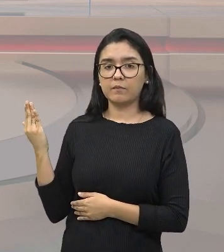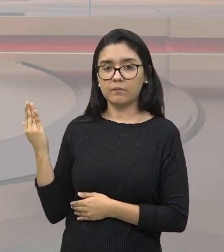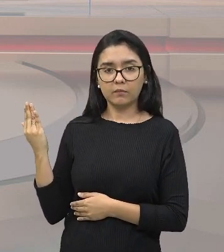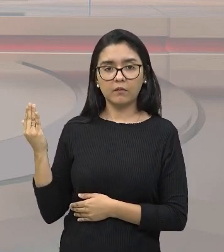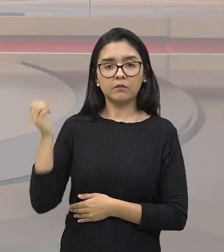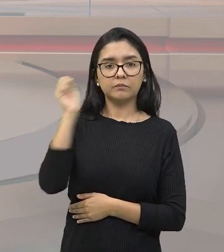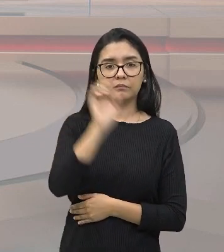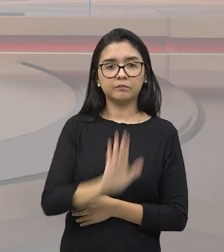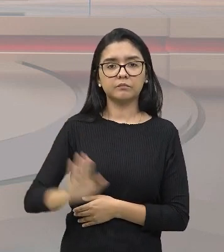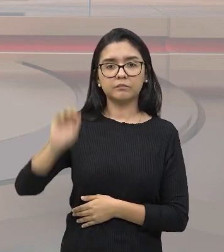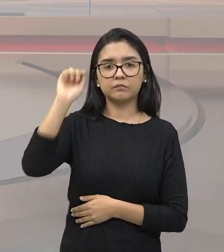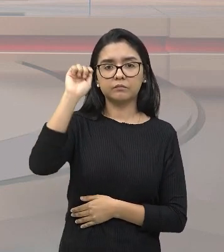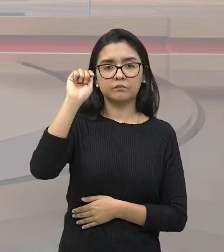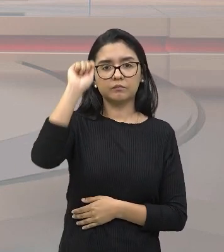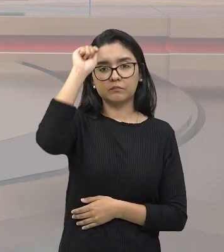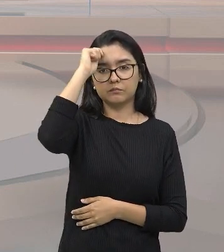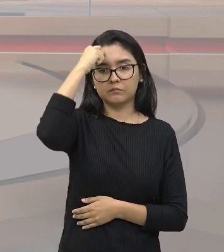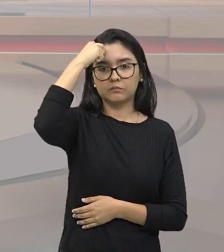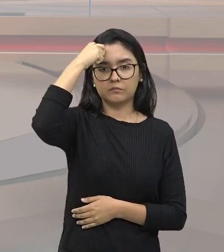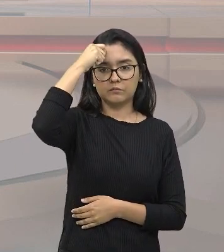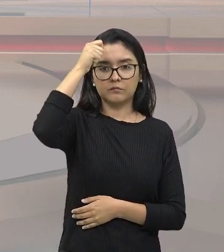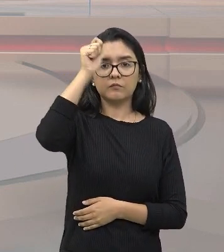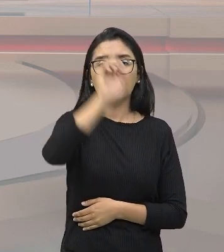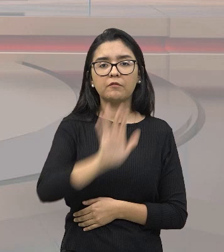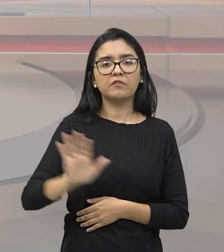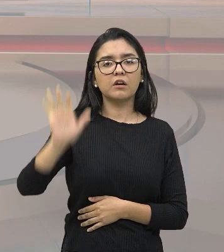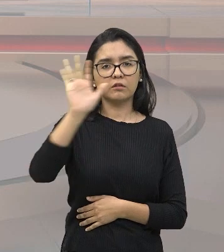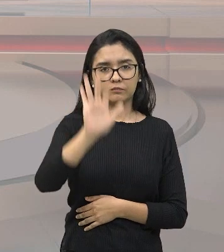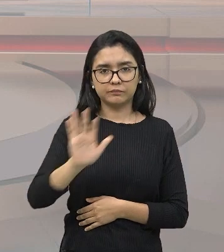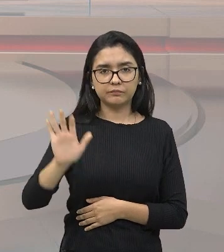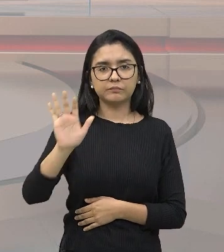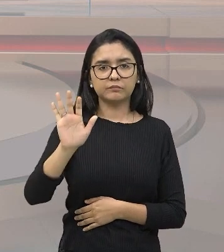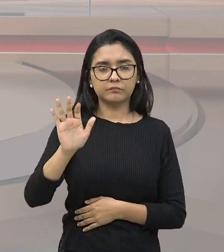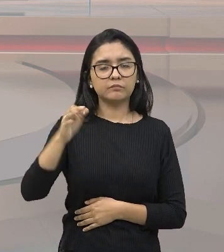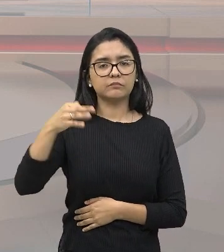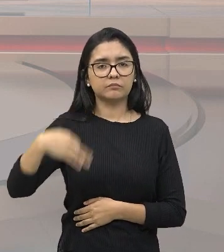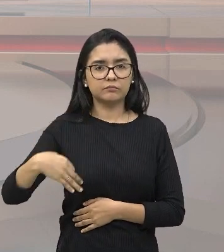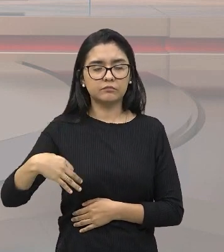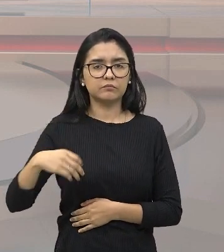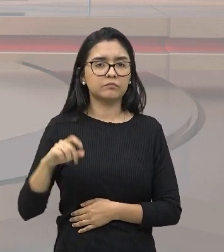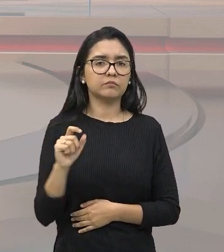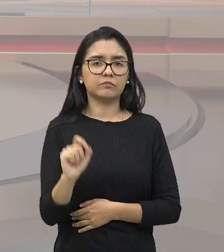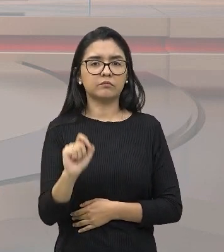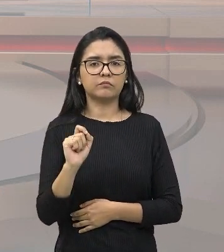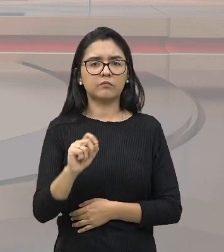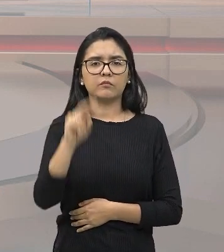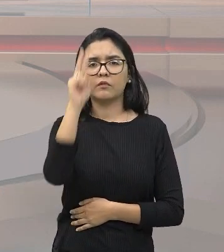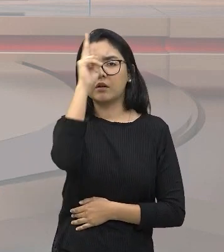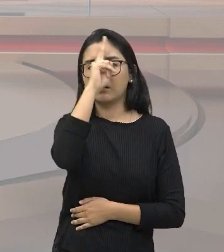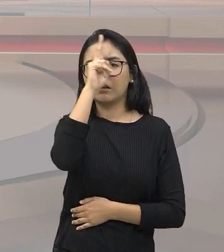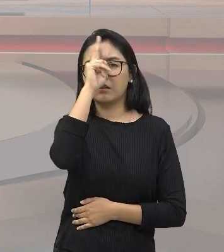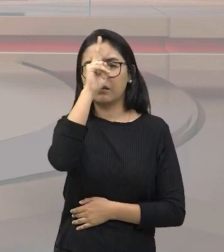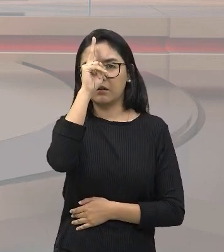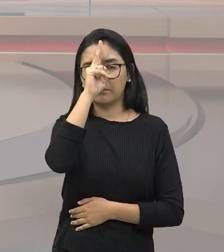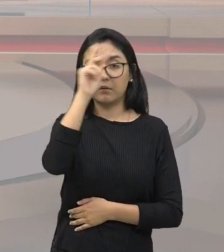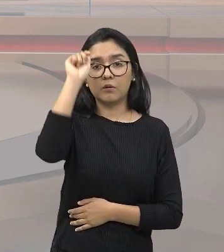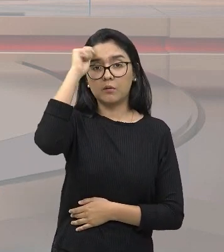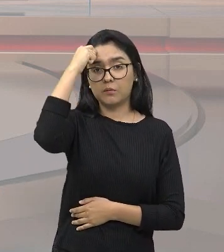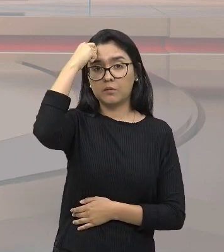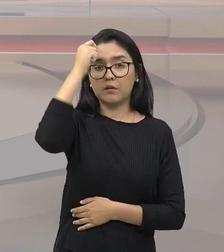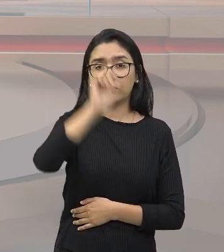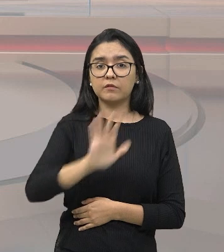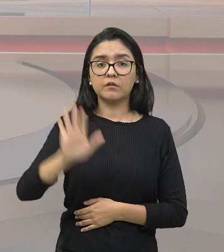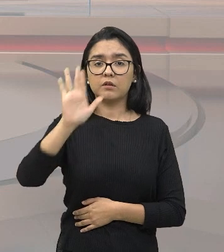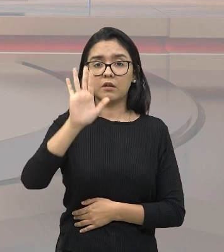mostrando aqui para a gente, não do nosso, mas do continente africano, não é? Que, lembra, África é continente,